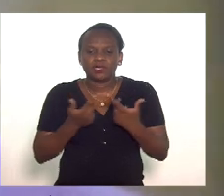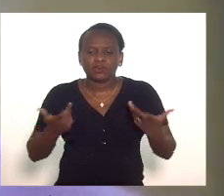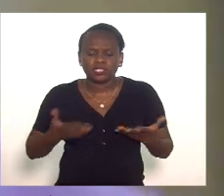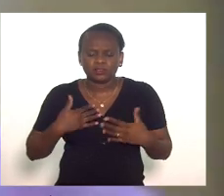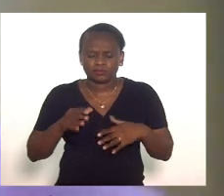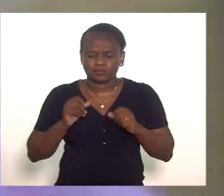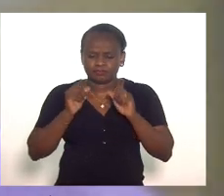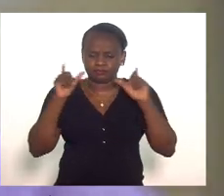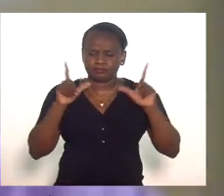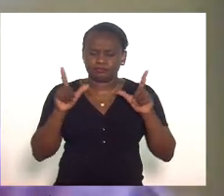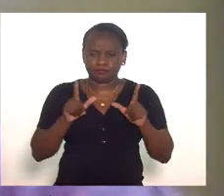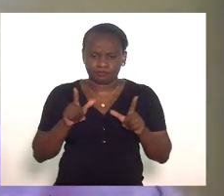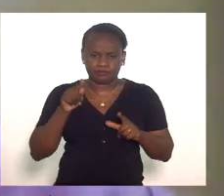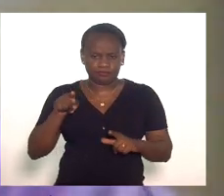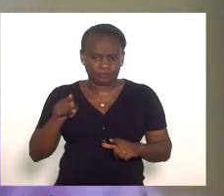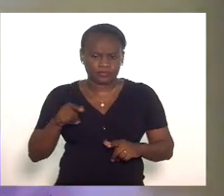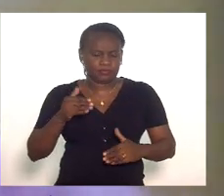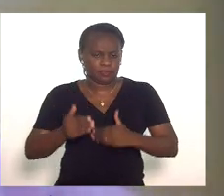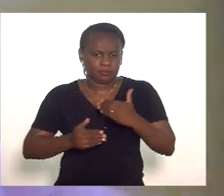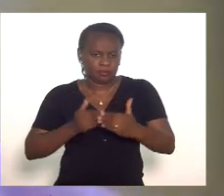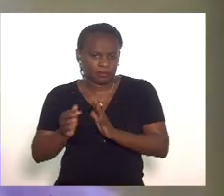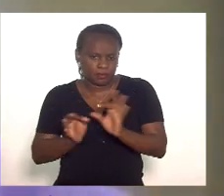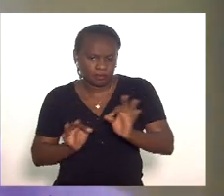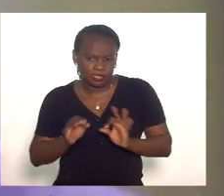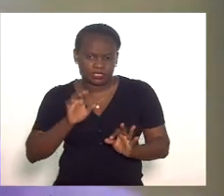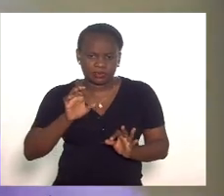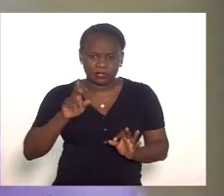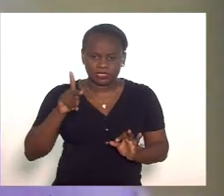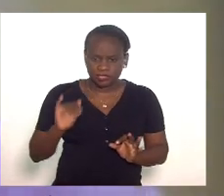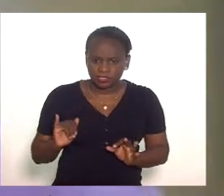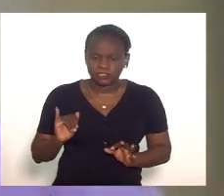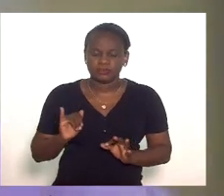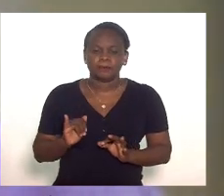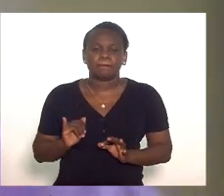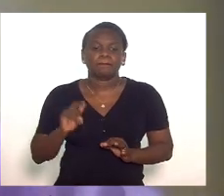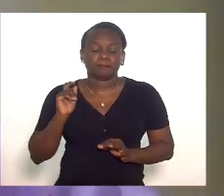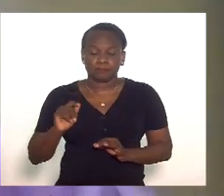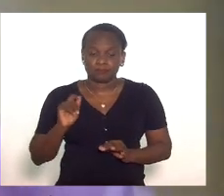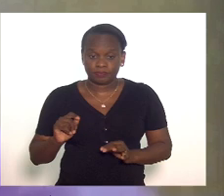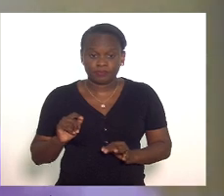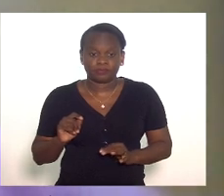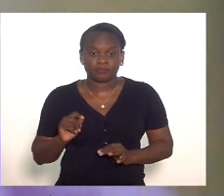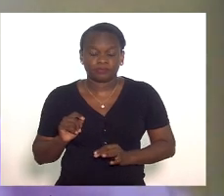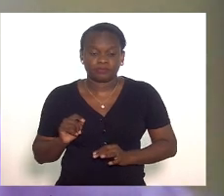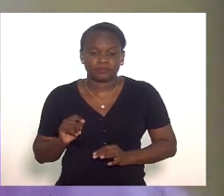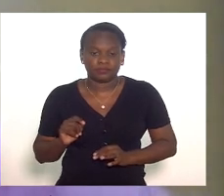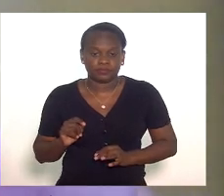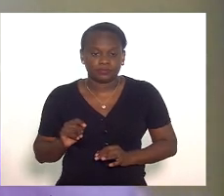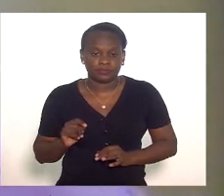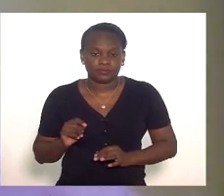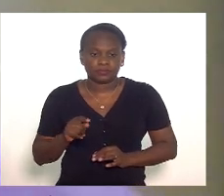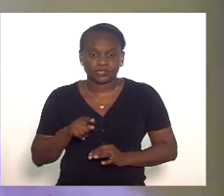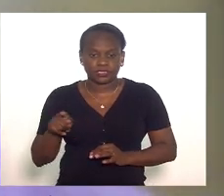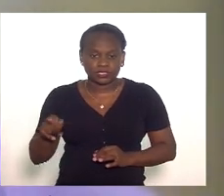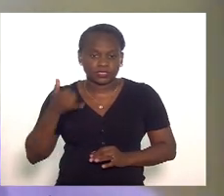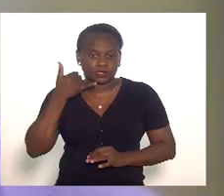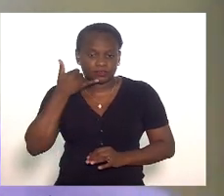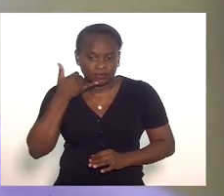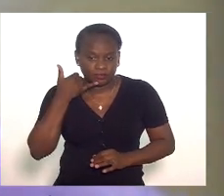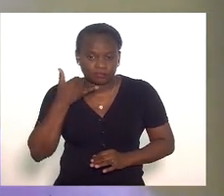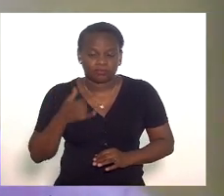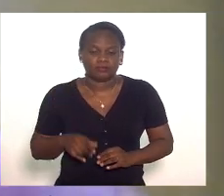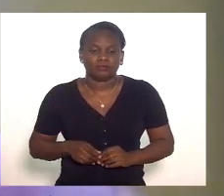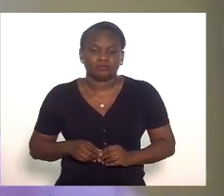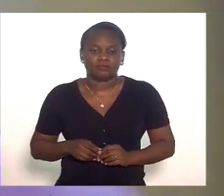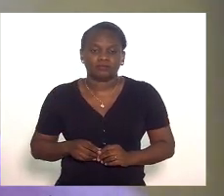a atenção nesse processo de instauração da cpi que foi este este telefonema